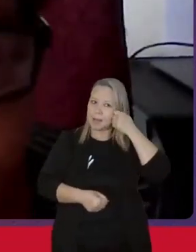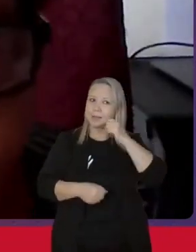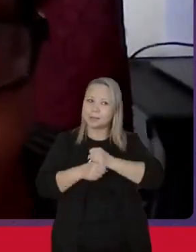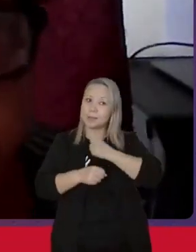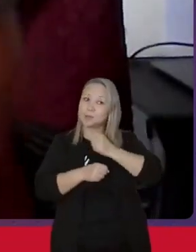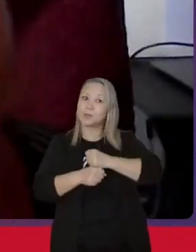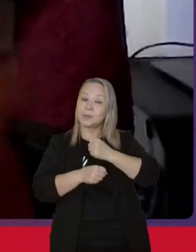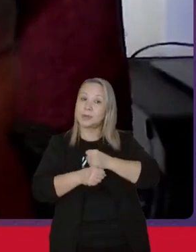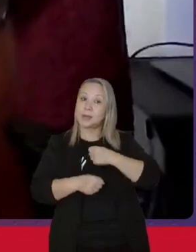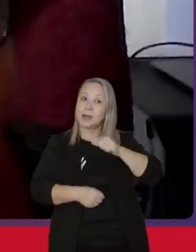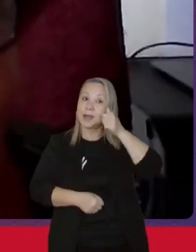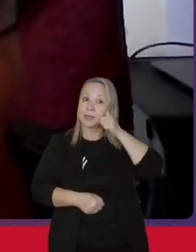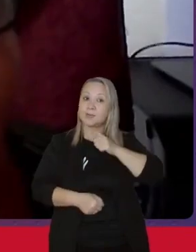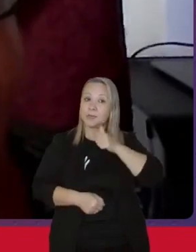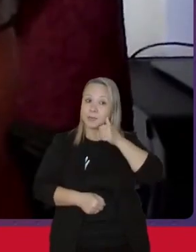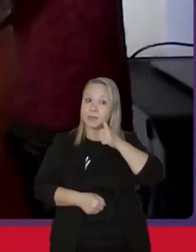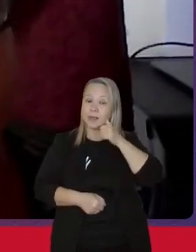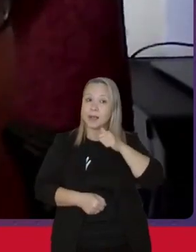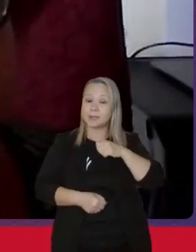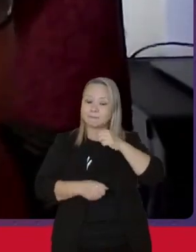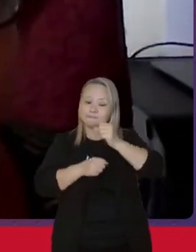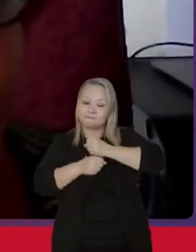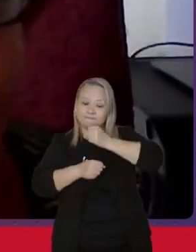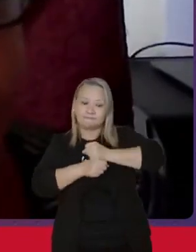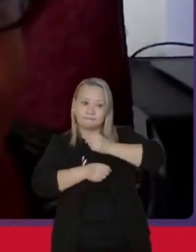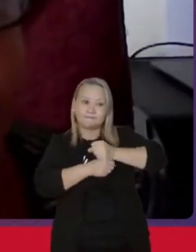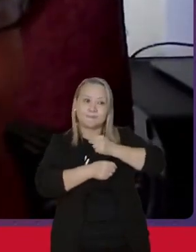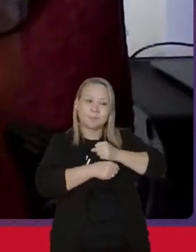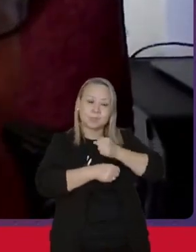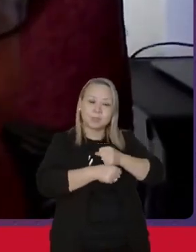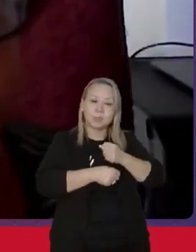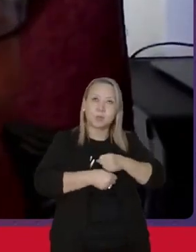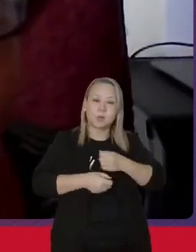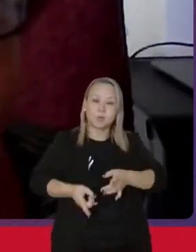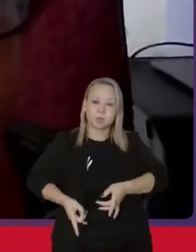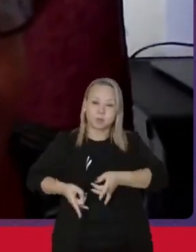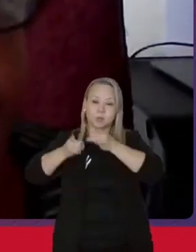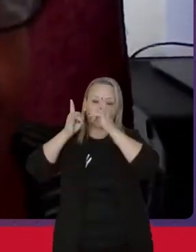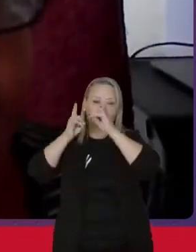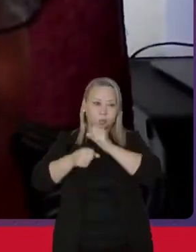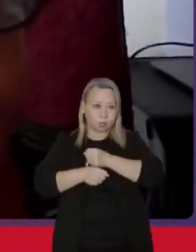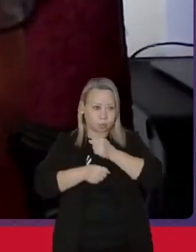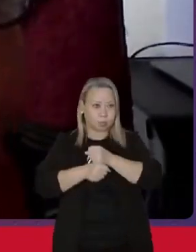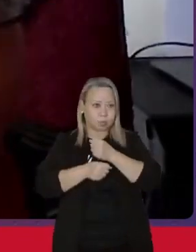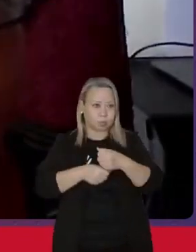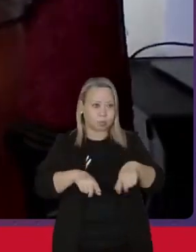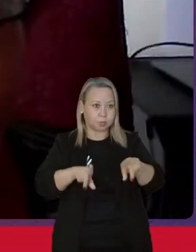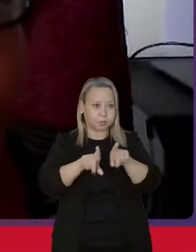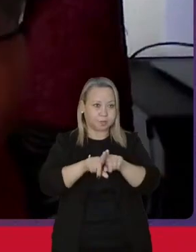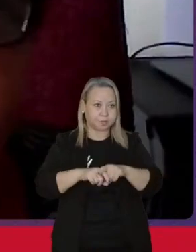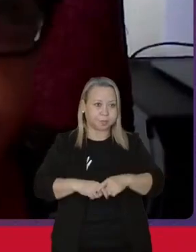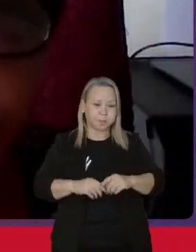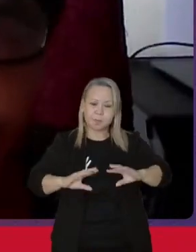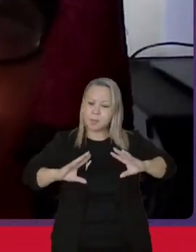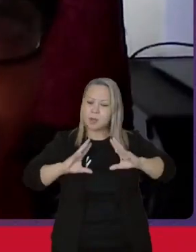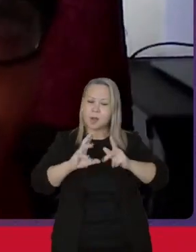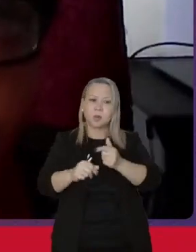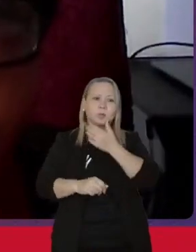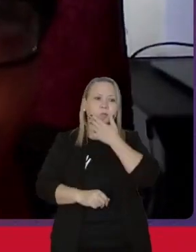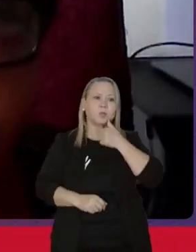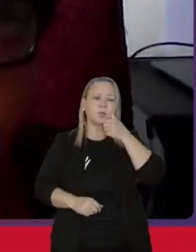mulheres e as mulheres negras também estão na construção civil, todo e toda